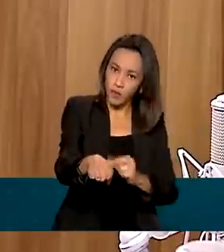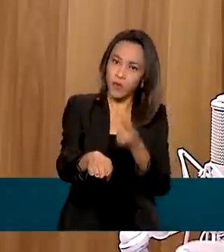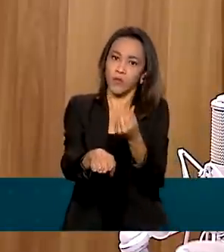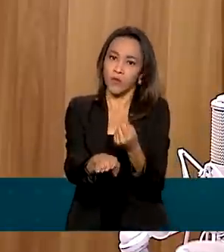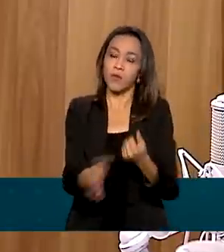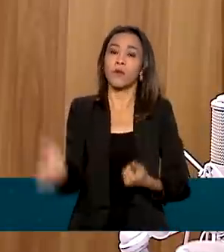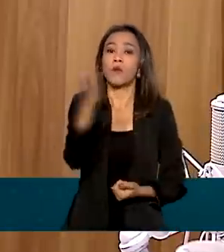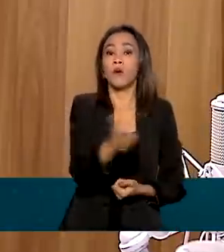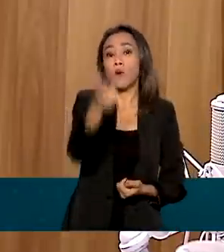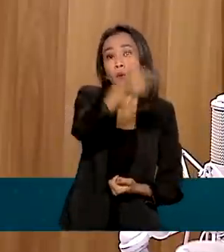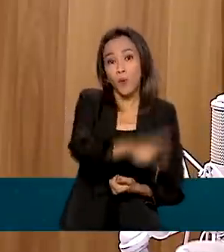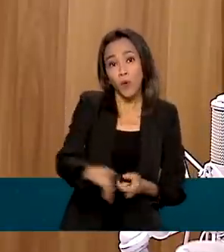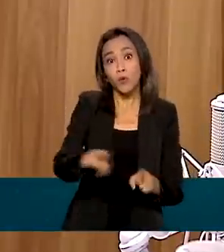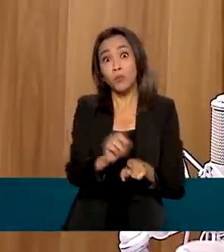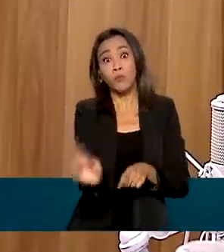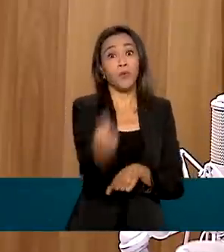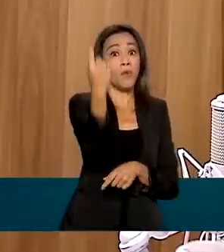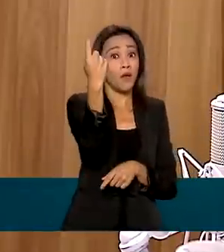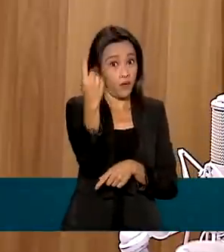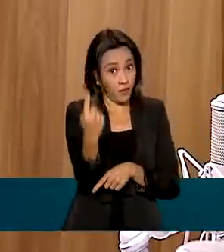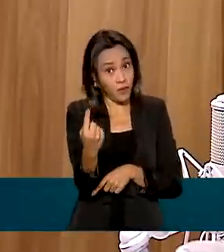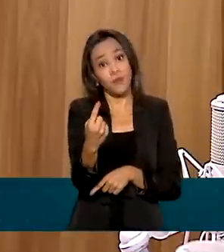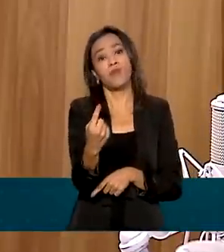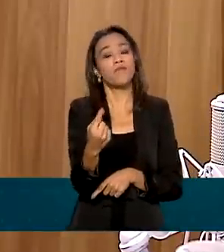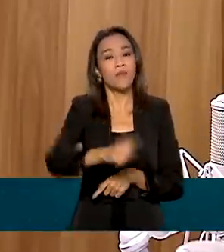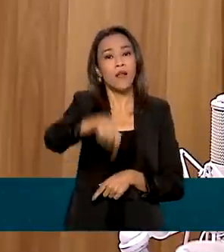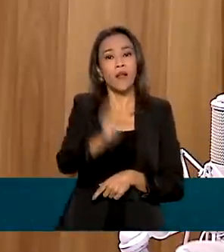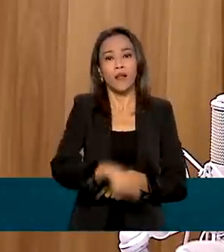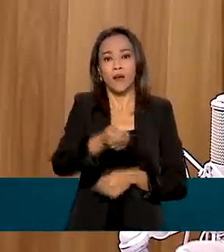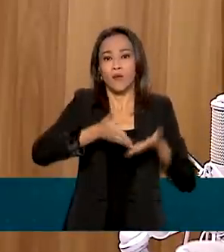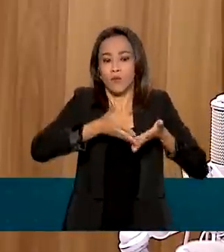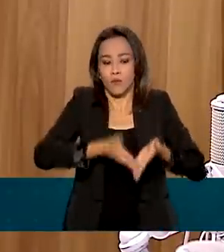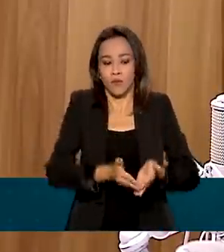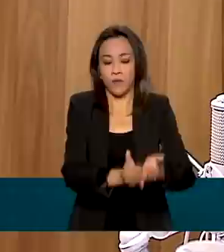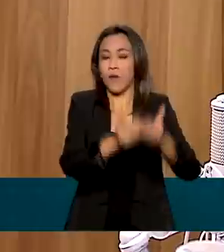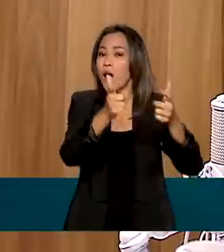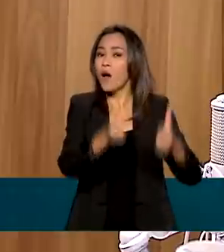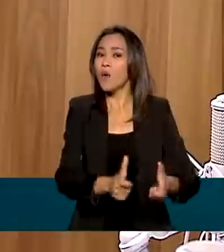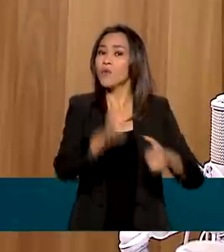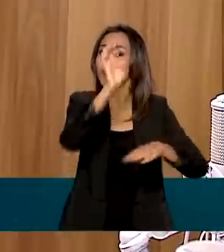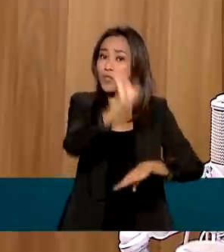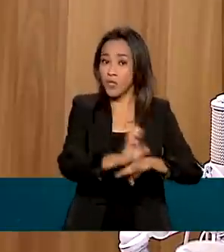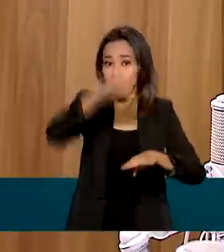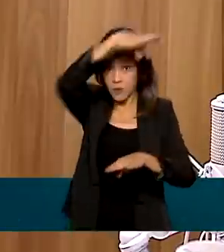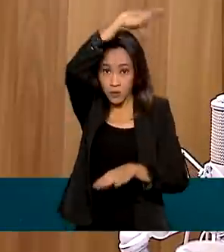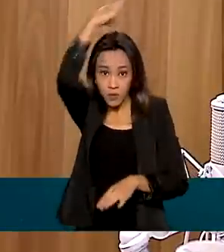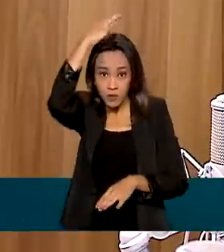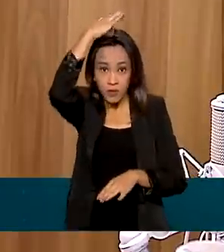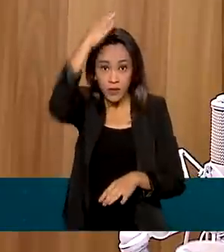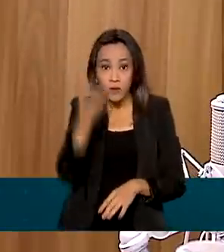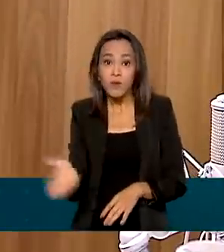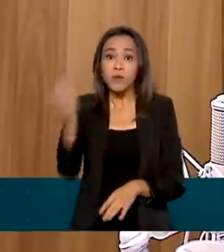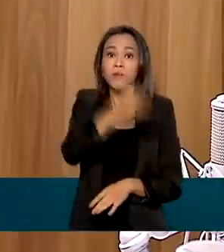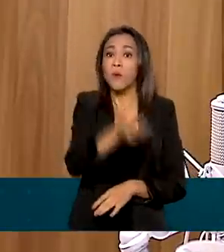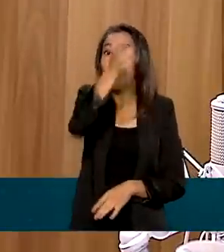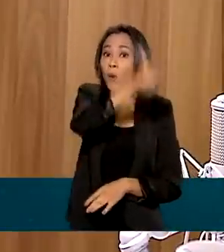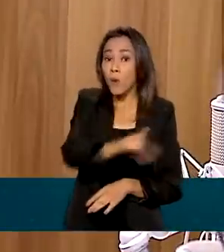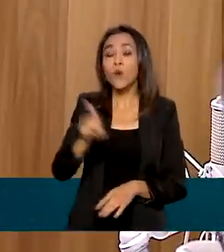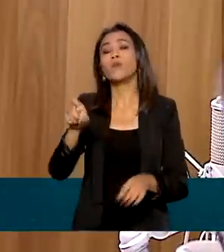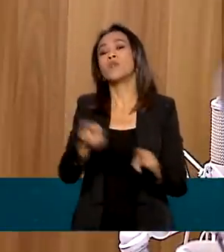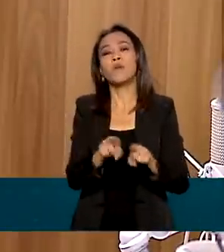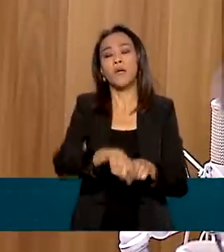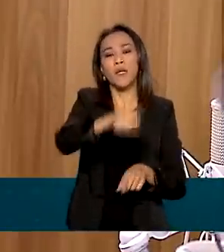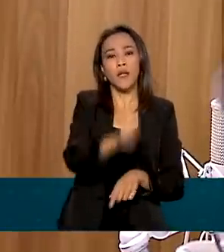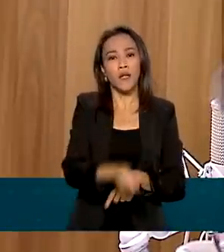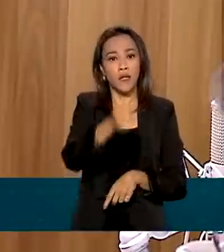primeira privatização portuária do Brasil, que vai ser do Porto do Espírito Santo. O leilão da BR-381 Minas, que é algo tão aguardado pelos mineiros, que